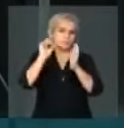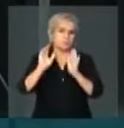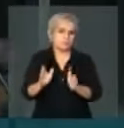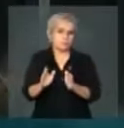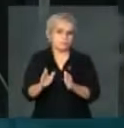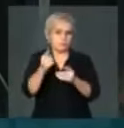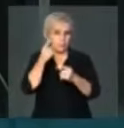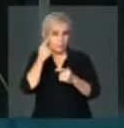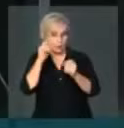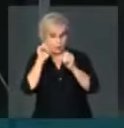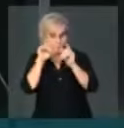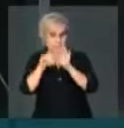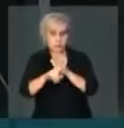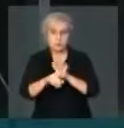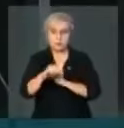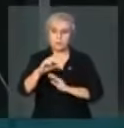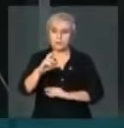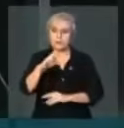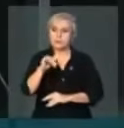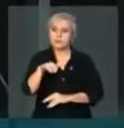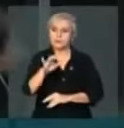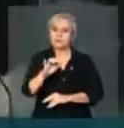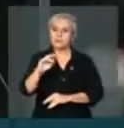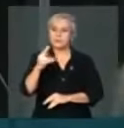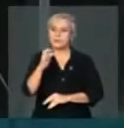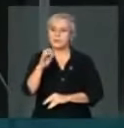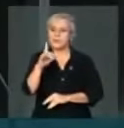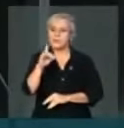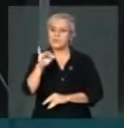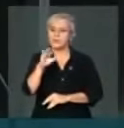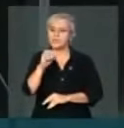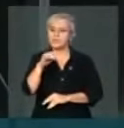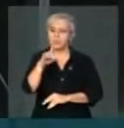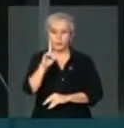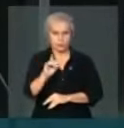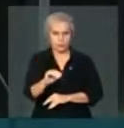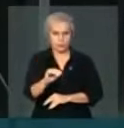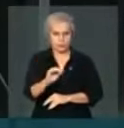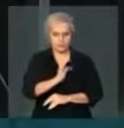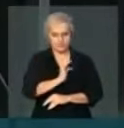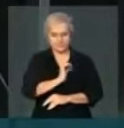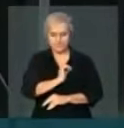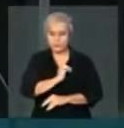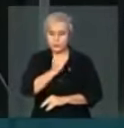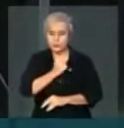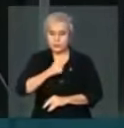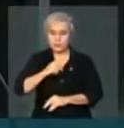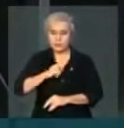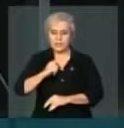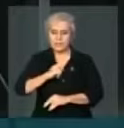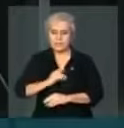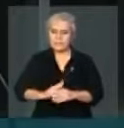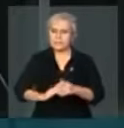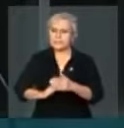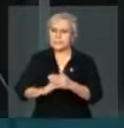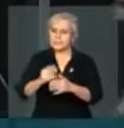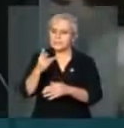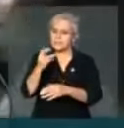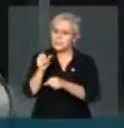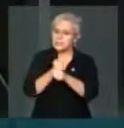hediondos, é o que se trata aqui, nós teríamos, em geral, um apenamento de 30 anos.